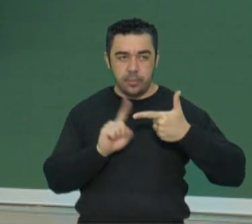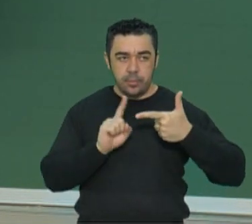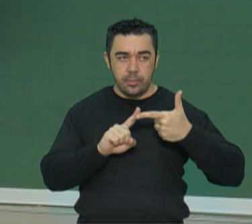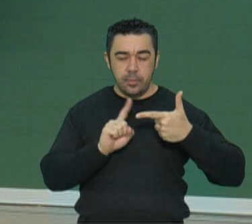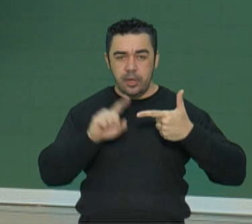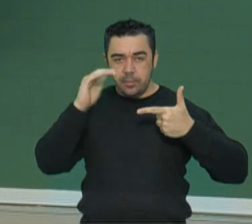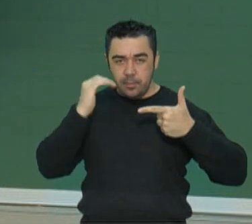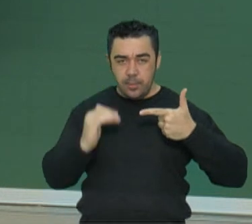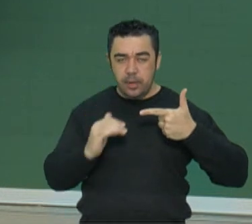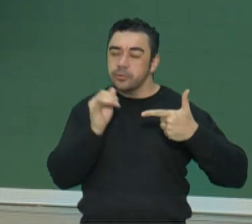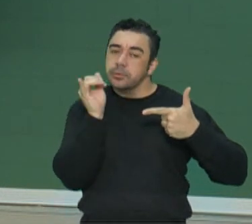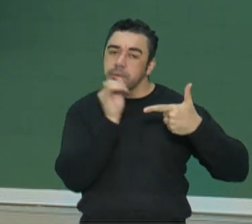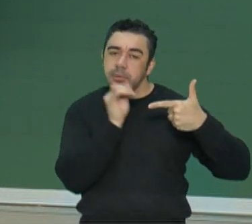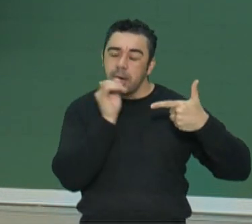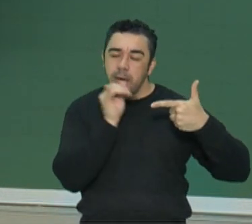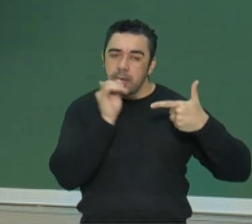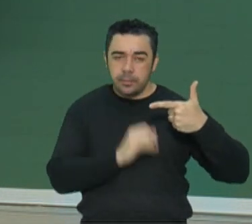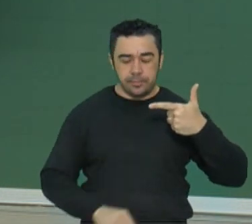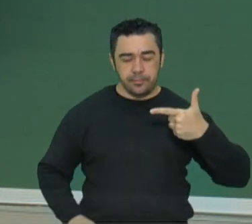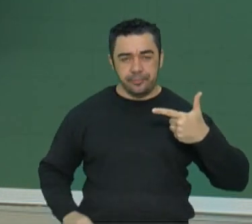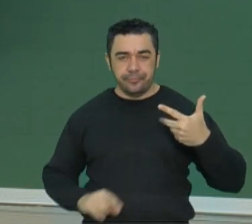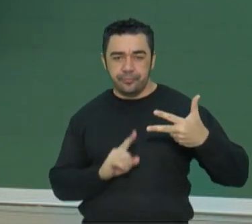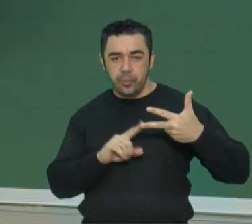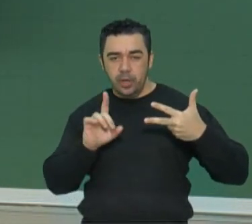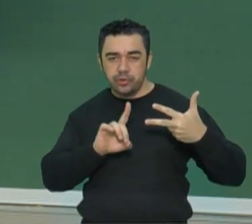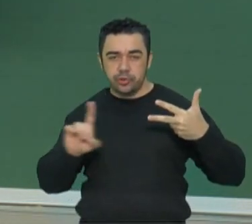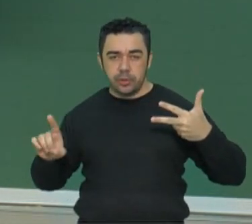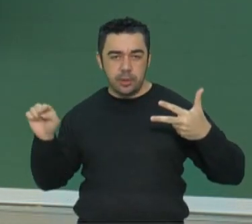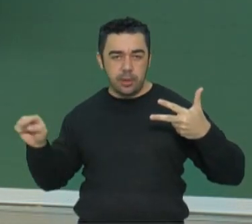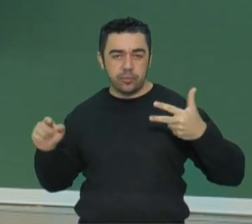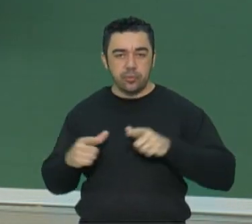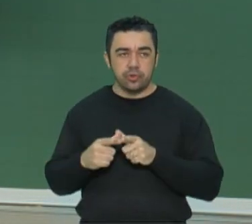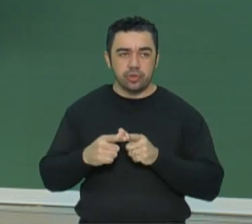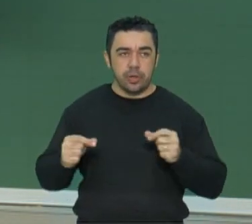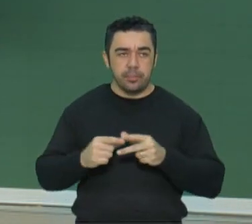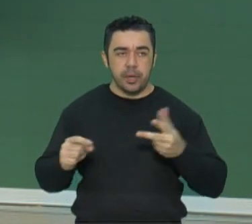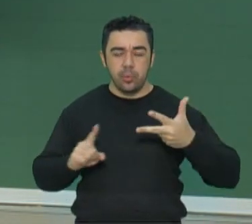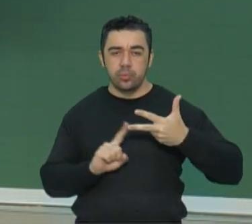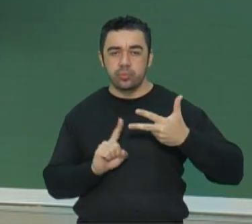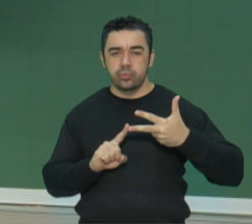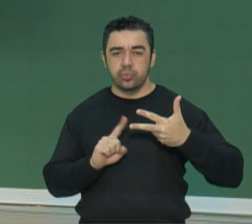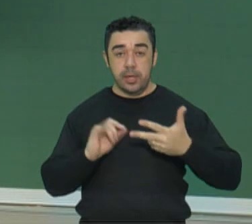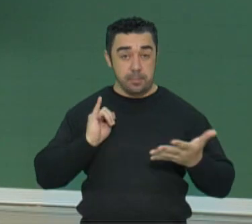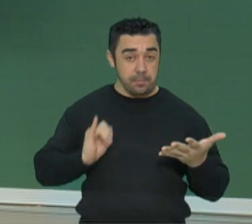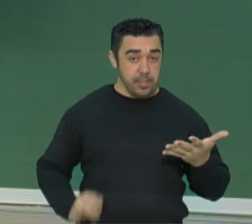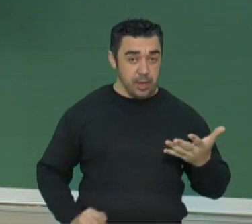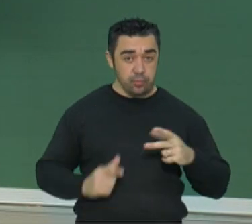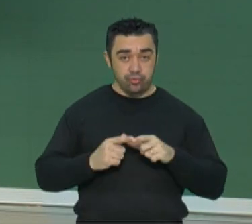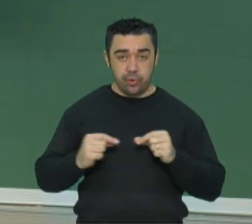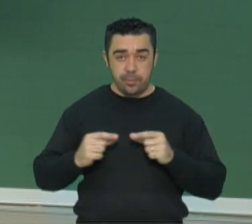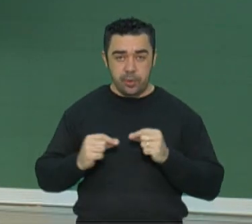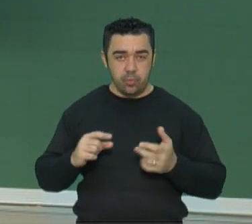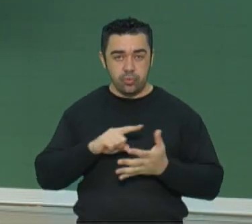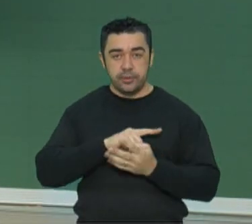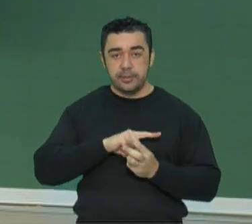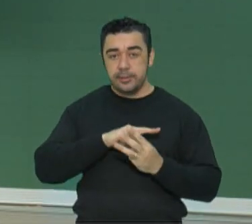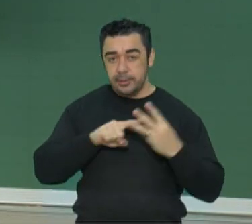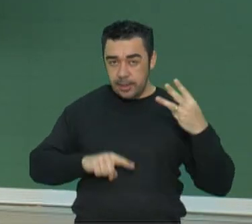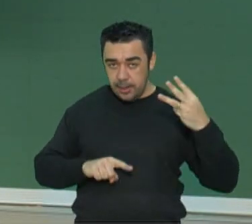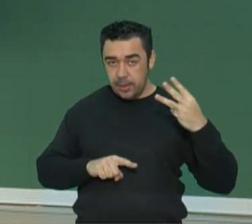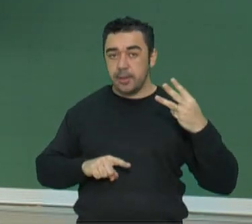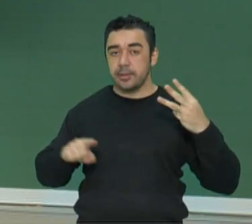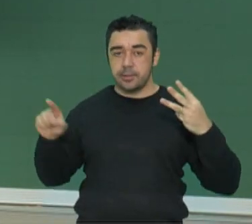embaixo, a bandeira da Itália, e do lado direito, a bandeira do Império Japonês. Os três países aí do